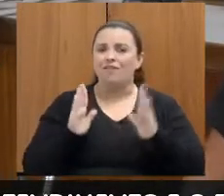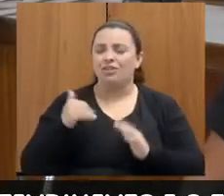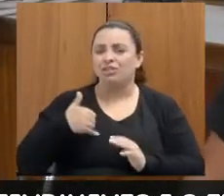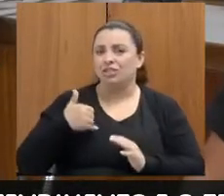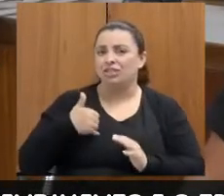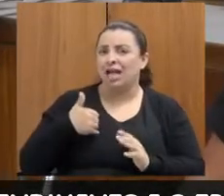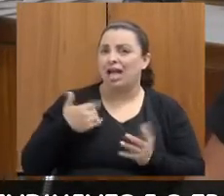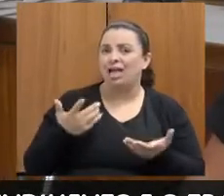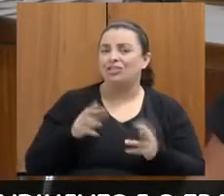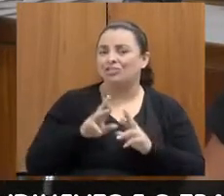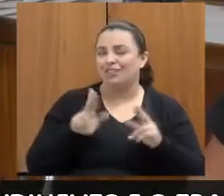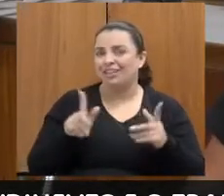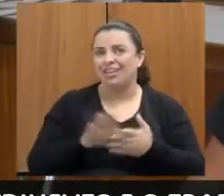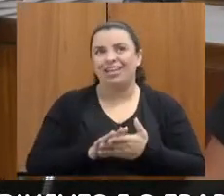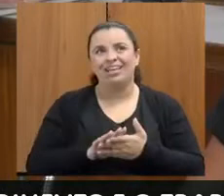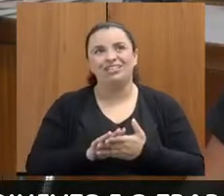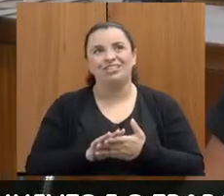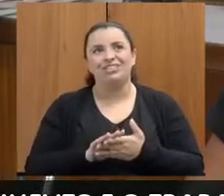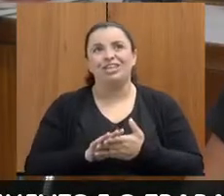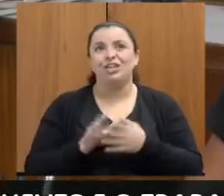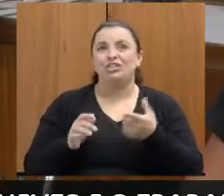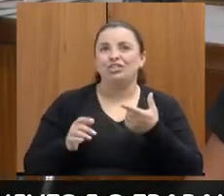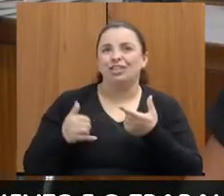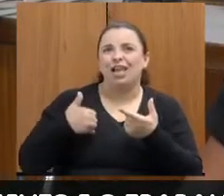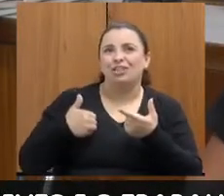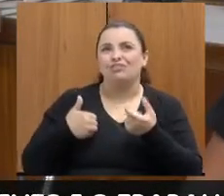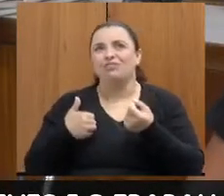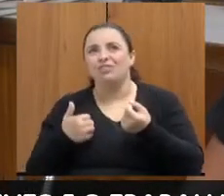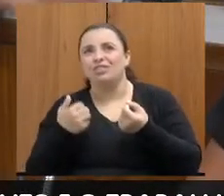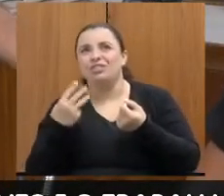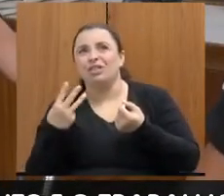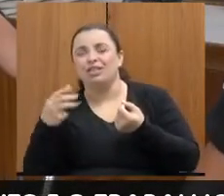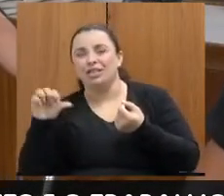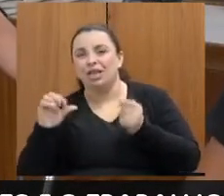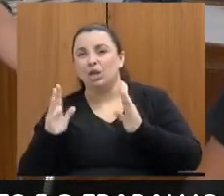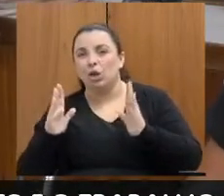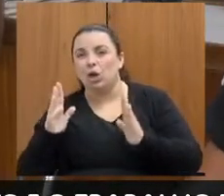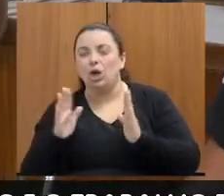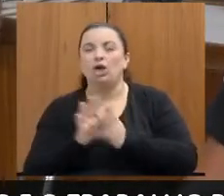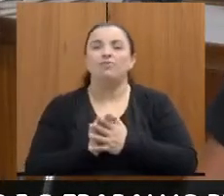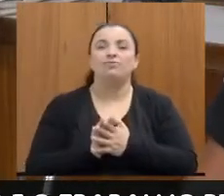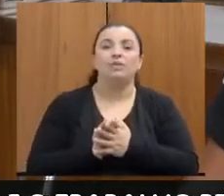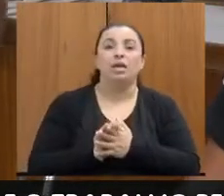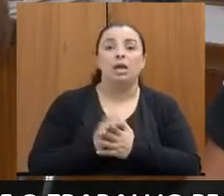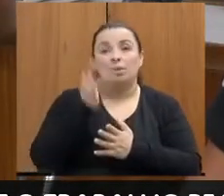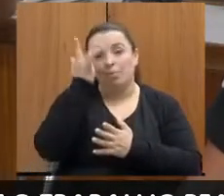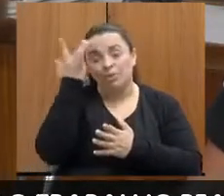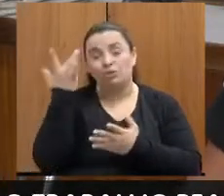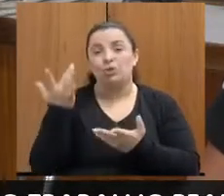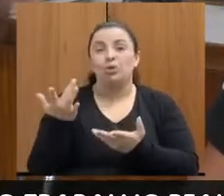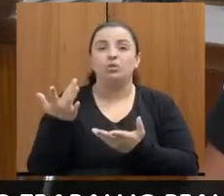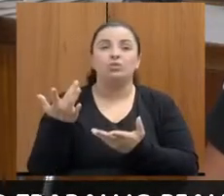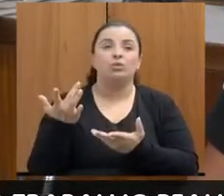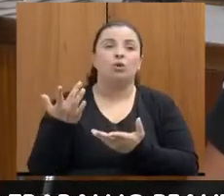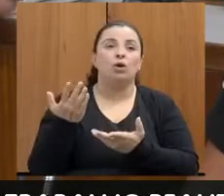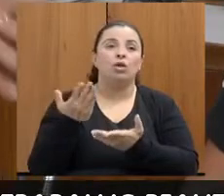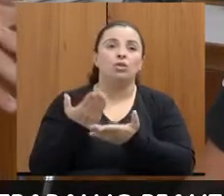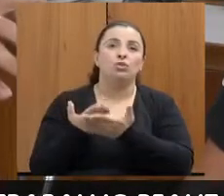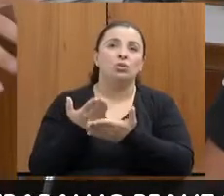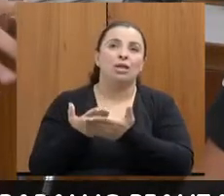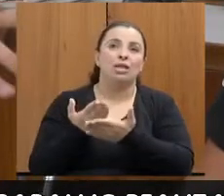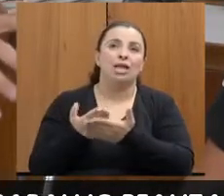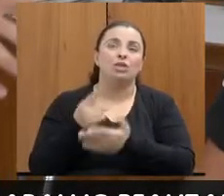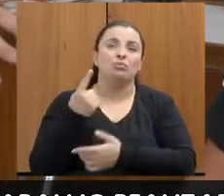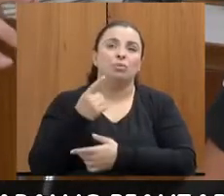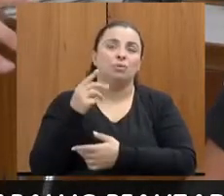a 39 anos, mulheres com instrução, escolaridade, a maioria ensino médio, o que foge das pesquisas nacionais que falam que essa mulher